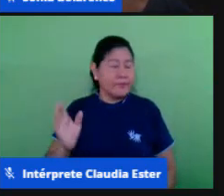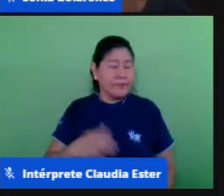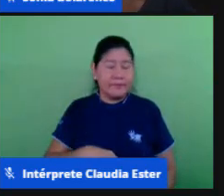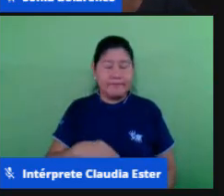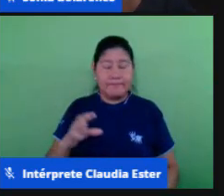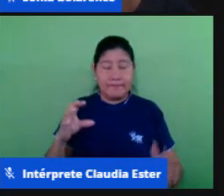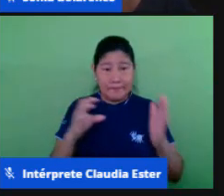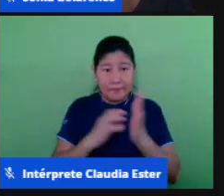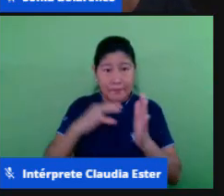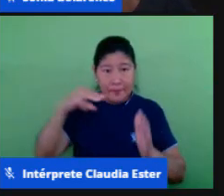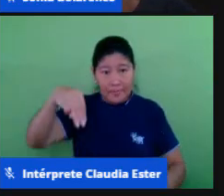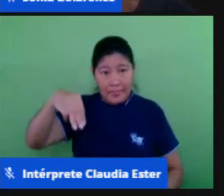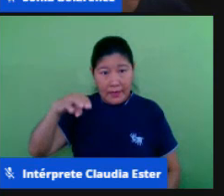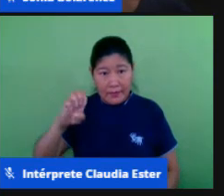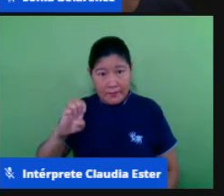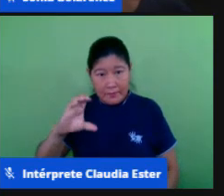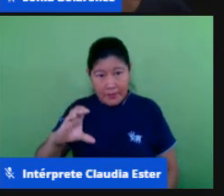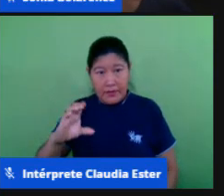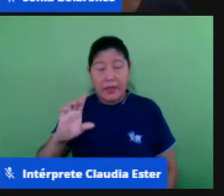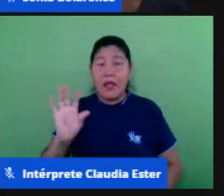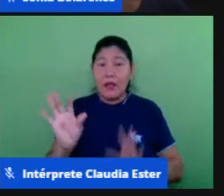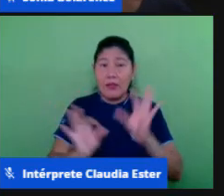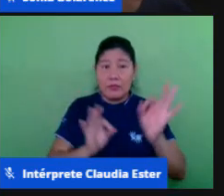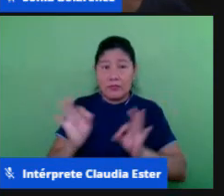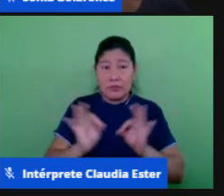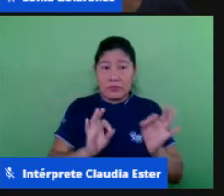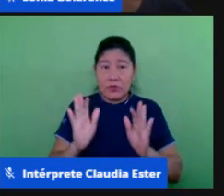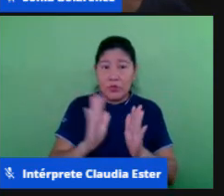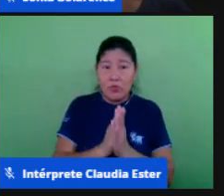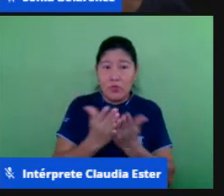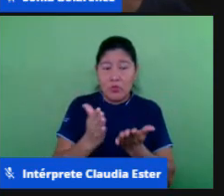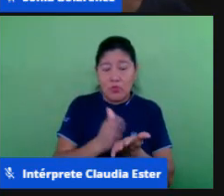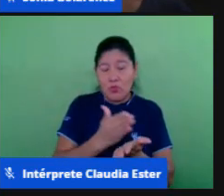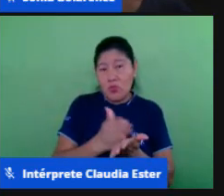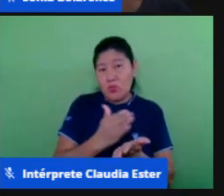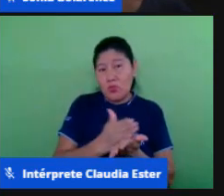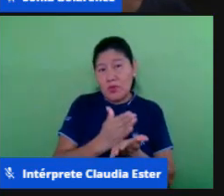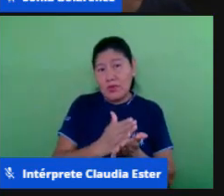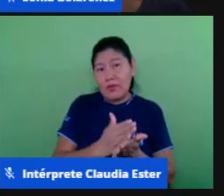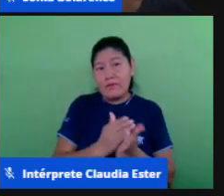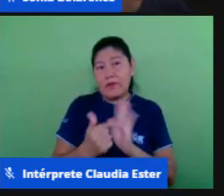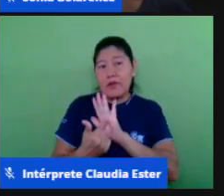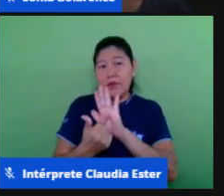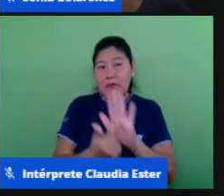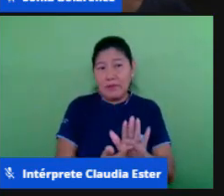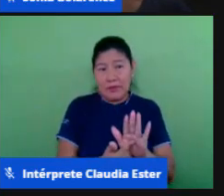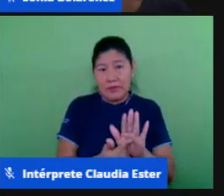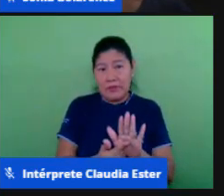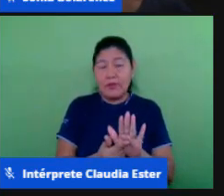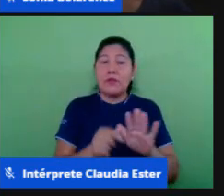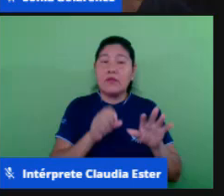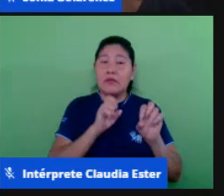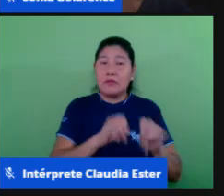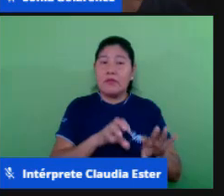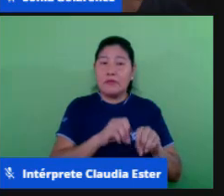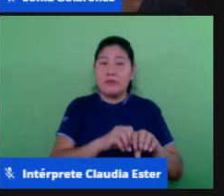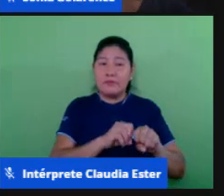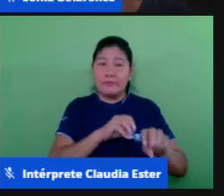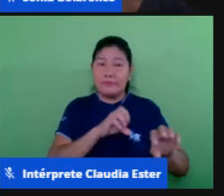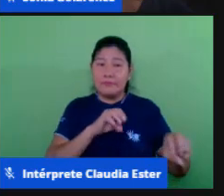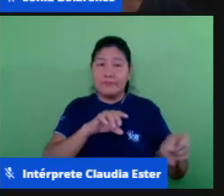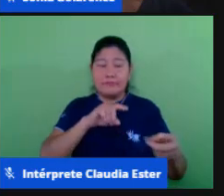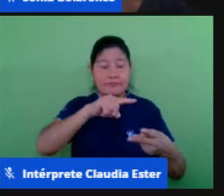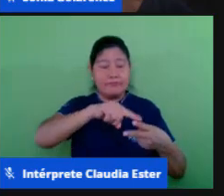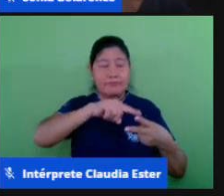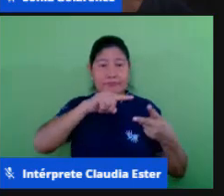cartilha aonde ele traz essas definições de ensino remoto e ensino EAD até pelo